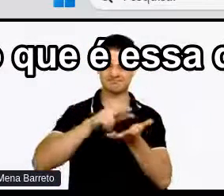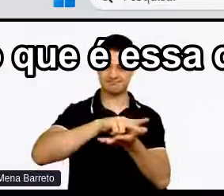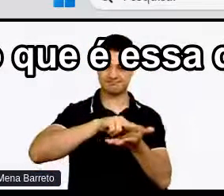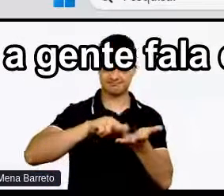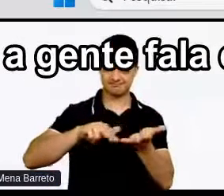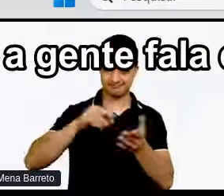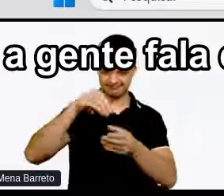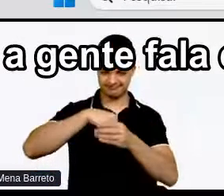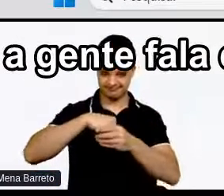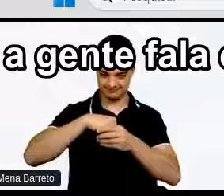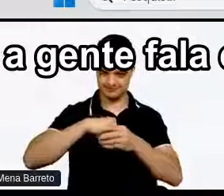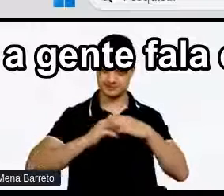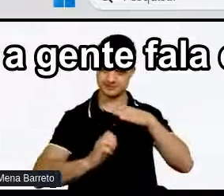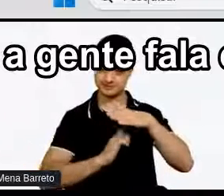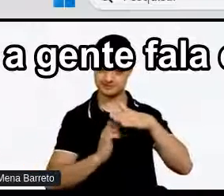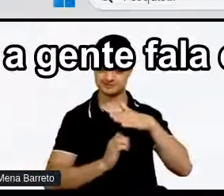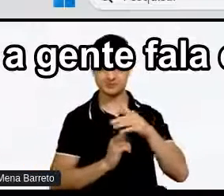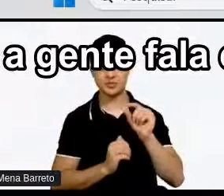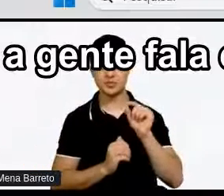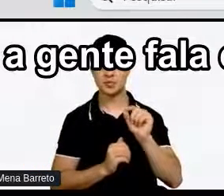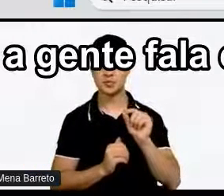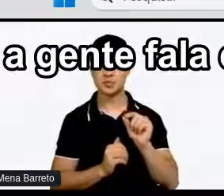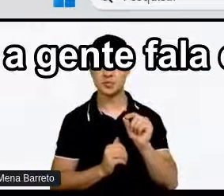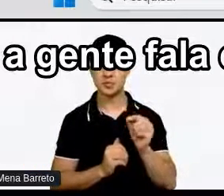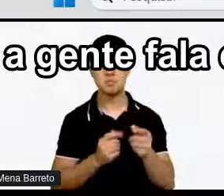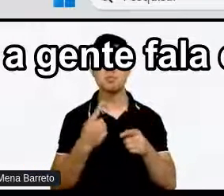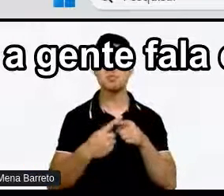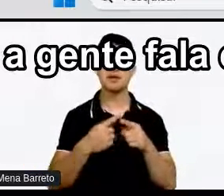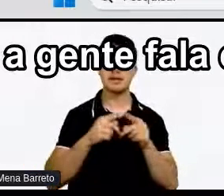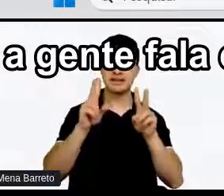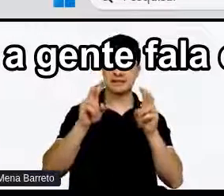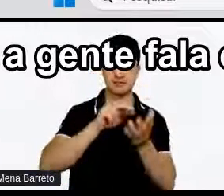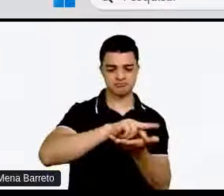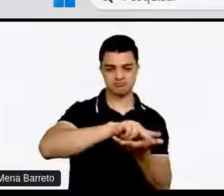Uns Por que a gente fala em diversidadez